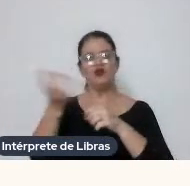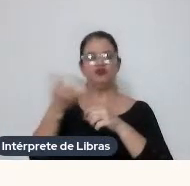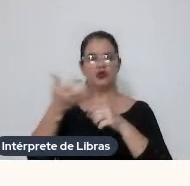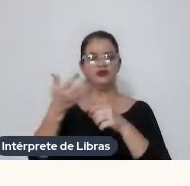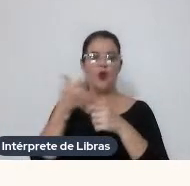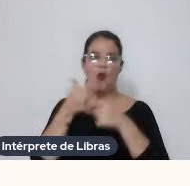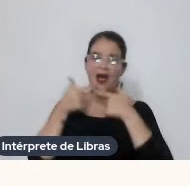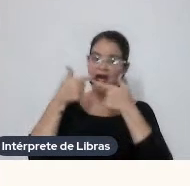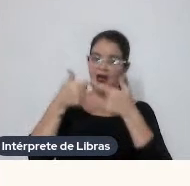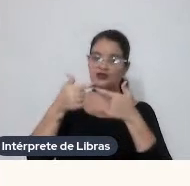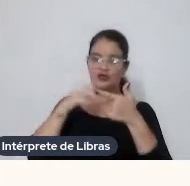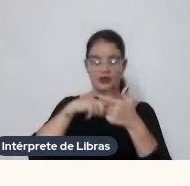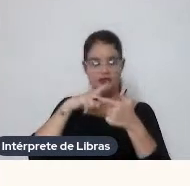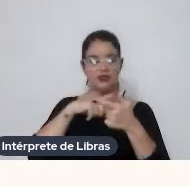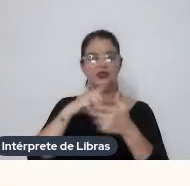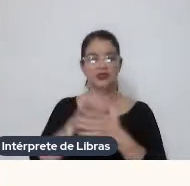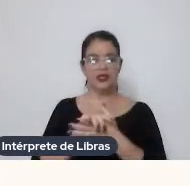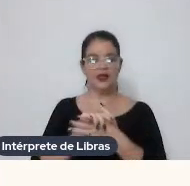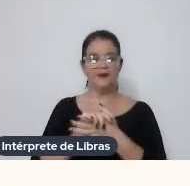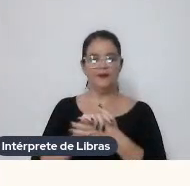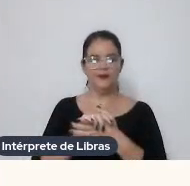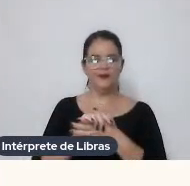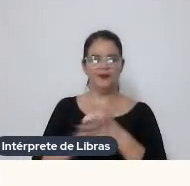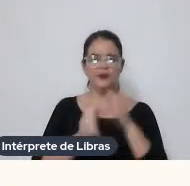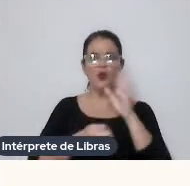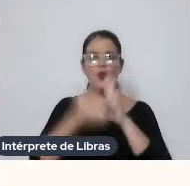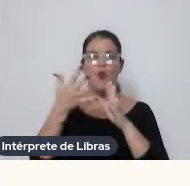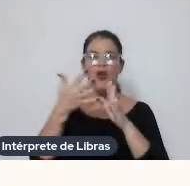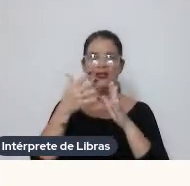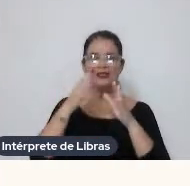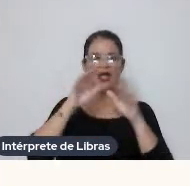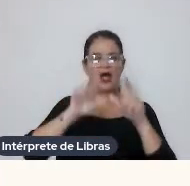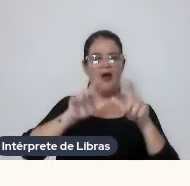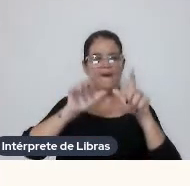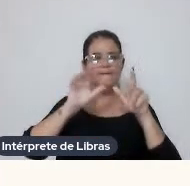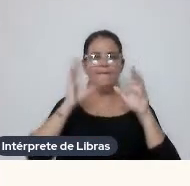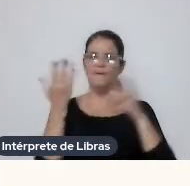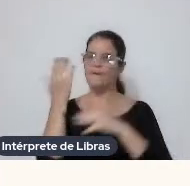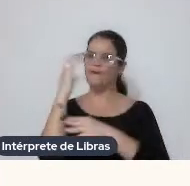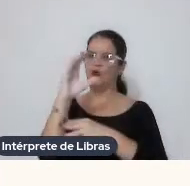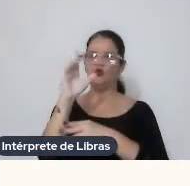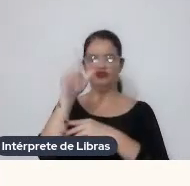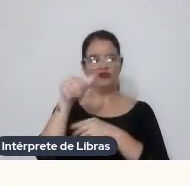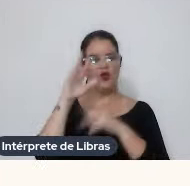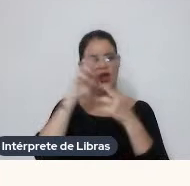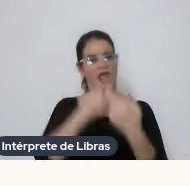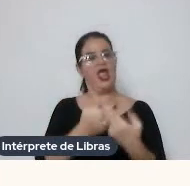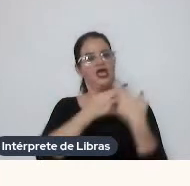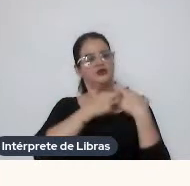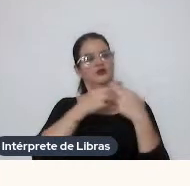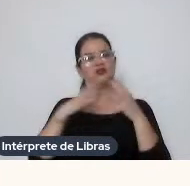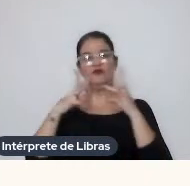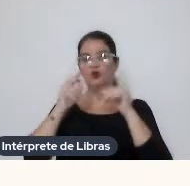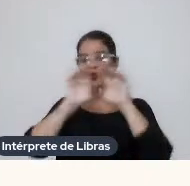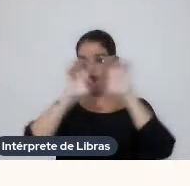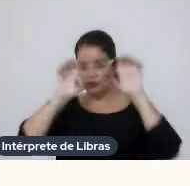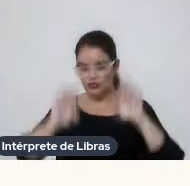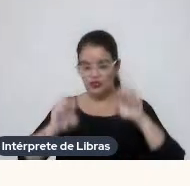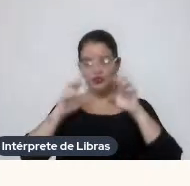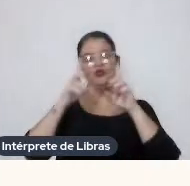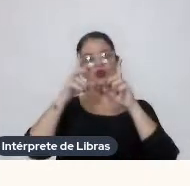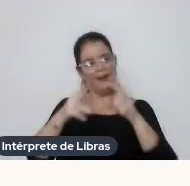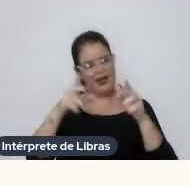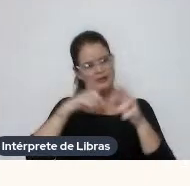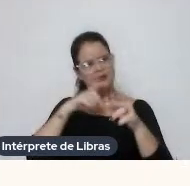gente Tinha A Quanta Post Que foi a responsável Pela pós E que tinha toda uma Estrutura Para isso Porque